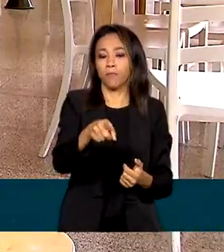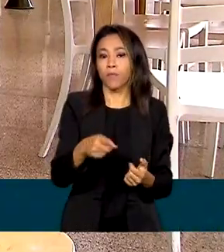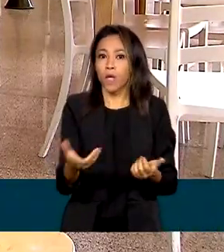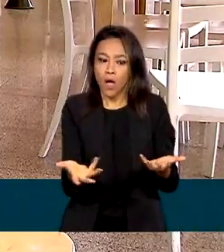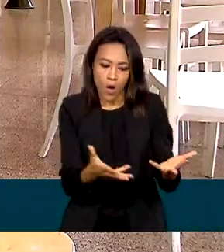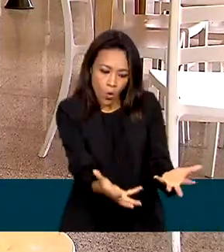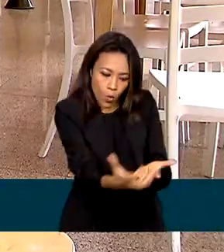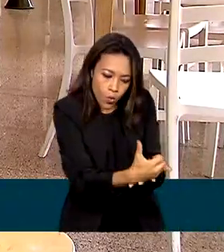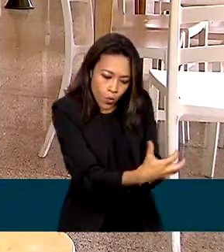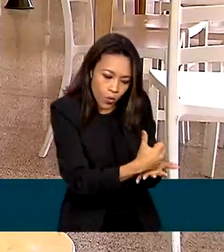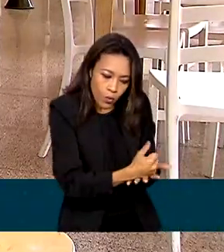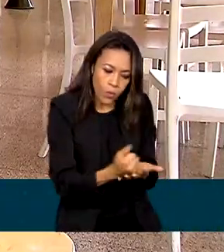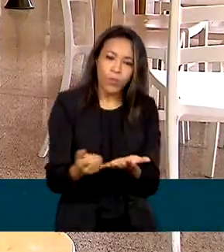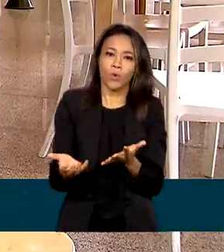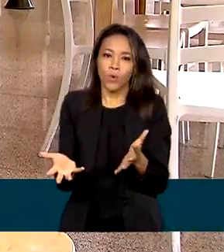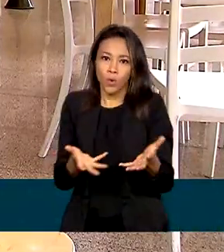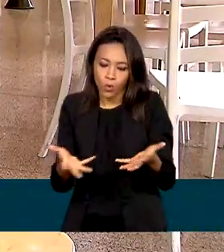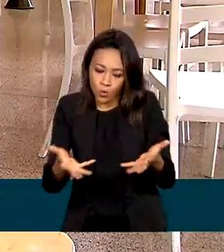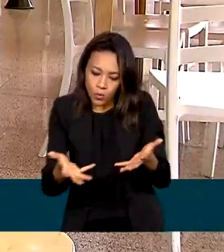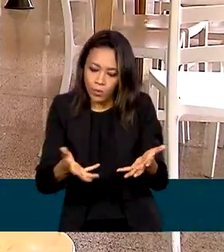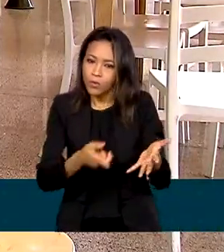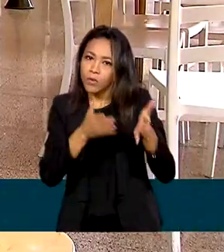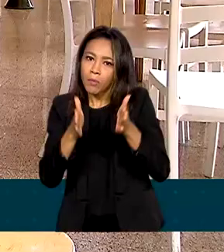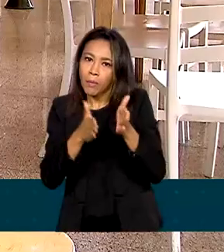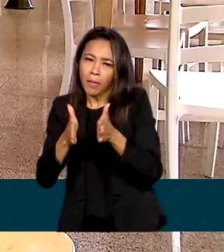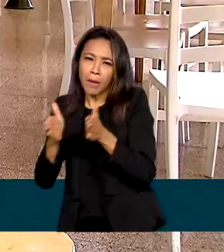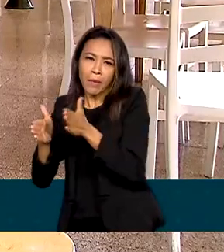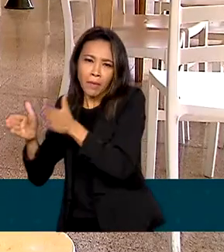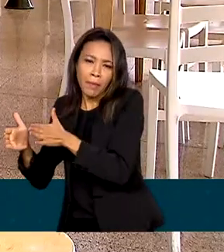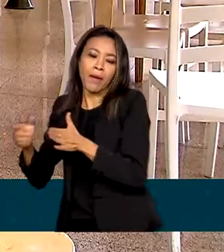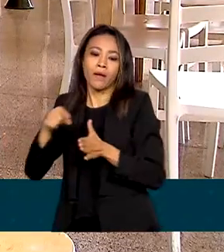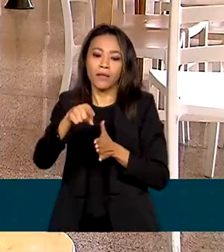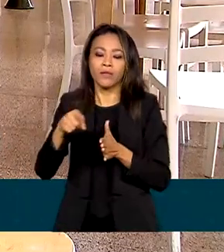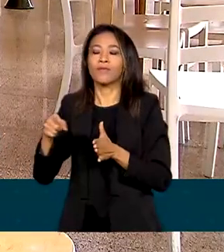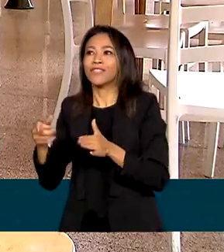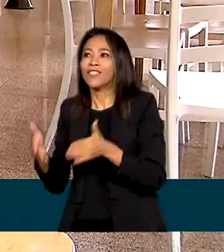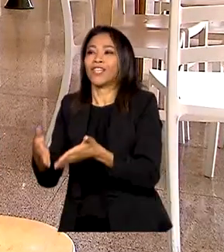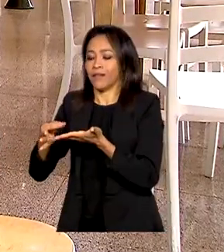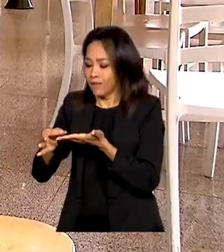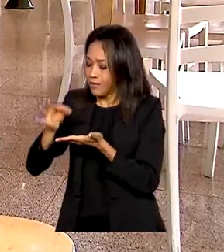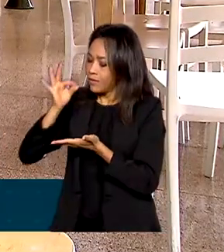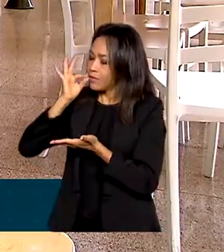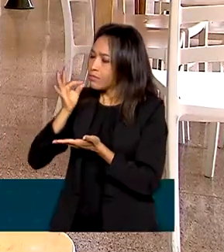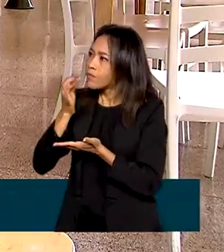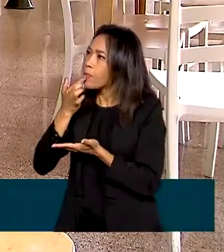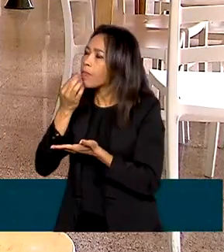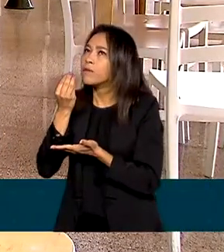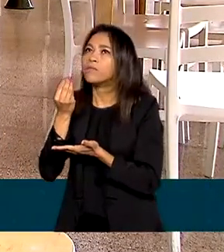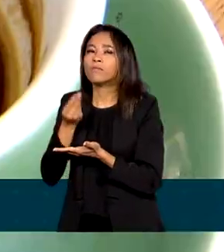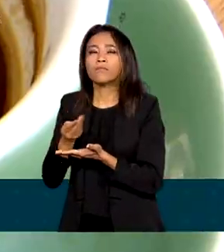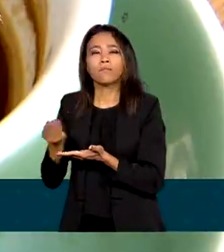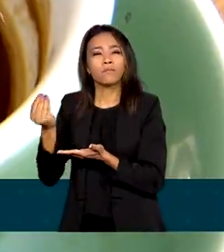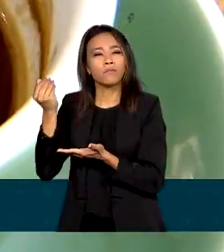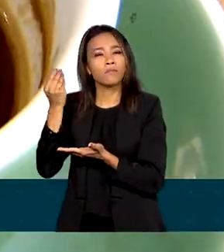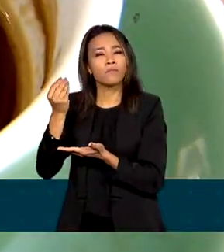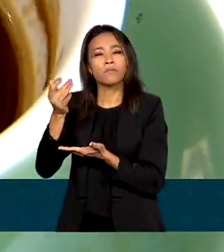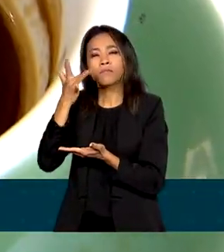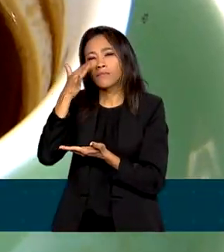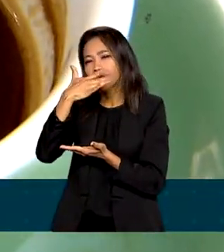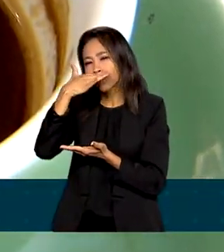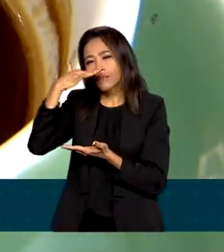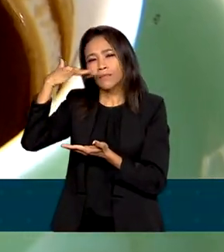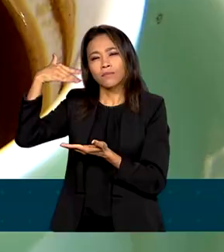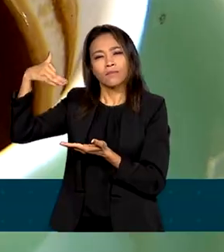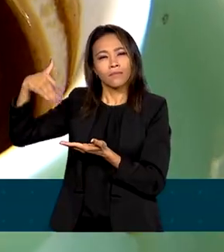correto e a origem controlada é que vão garantir aqui na xícara um café de qualidade, com aroma, doçura,